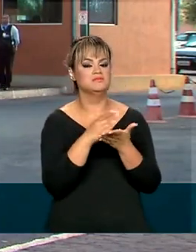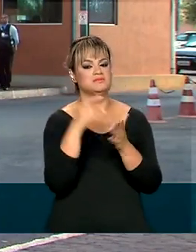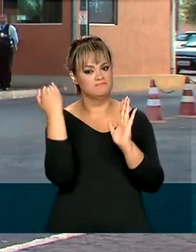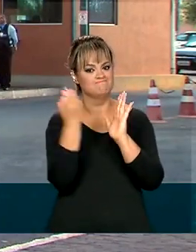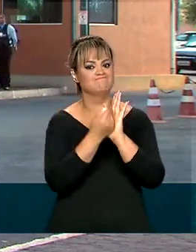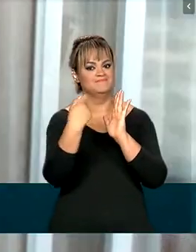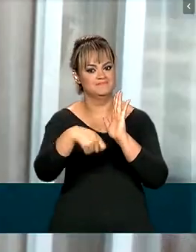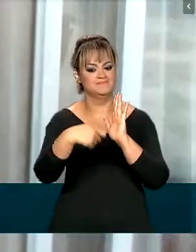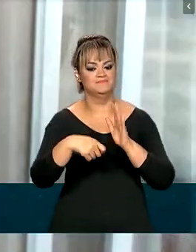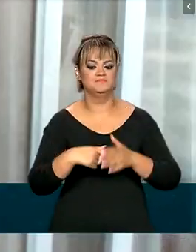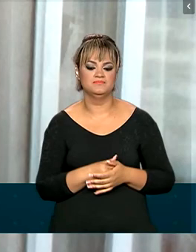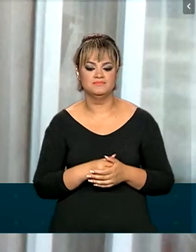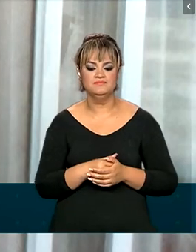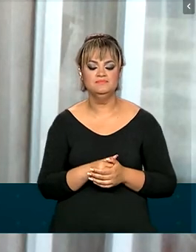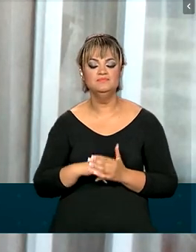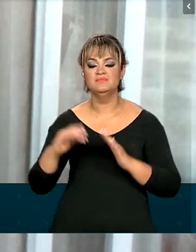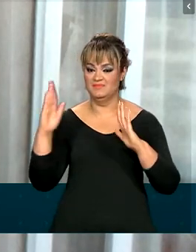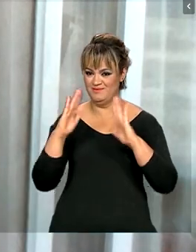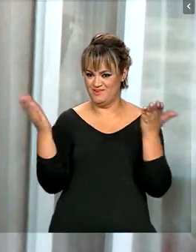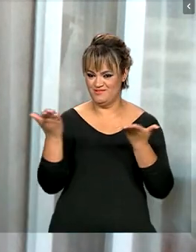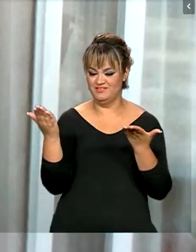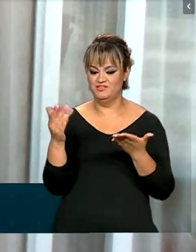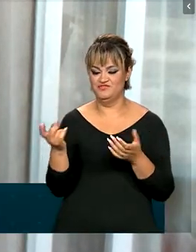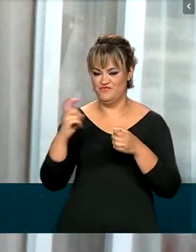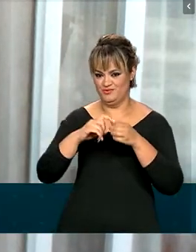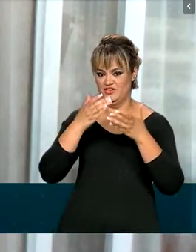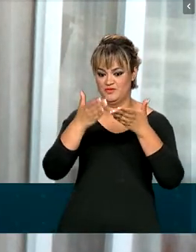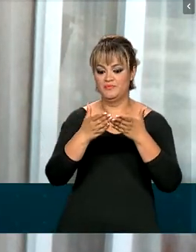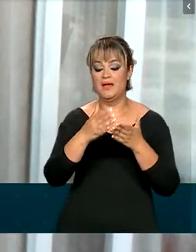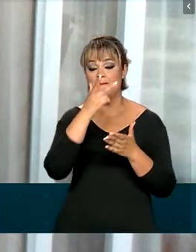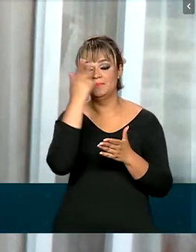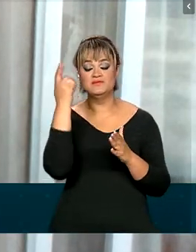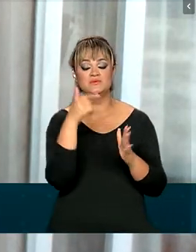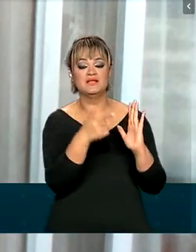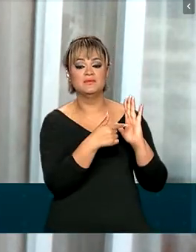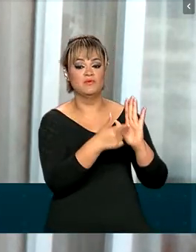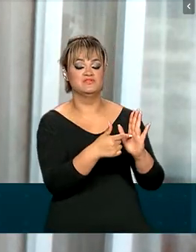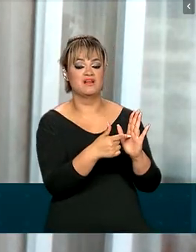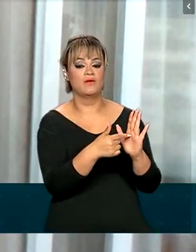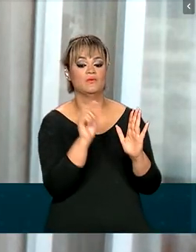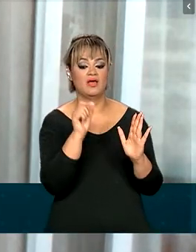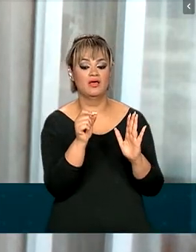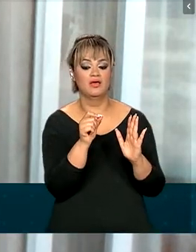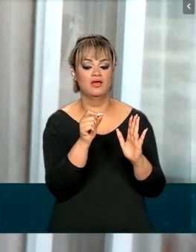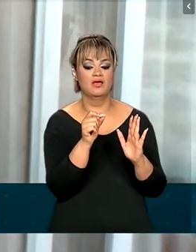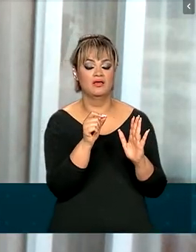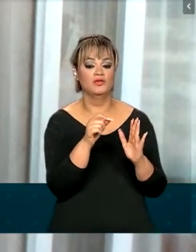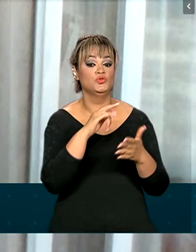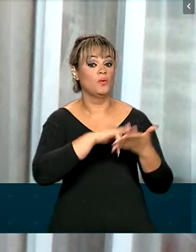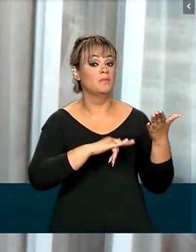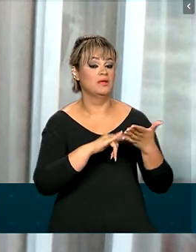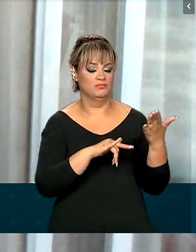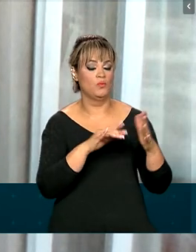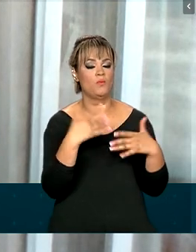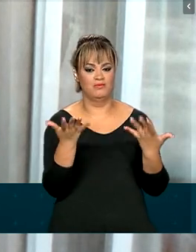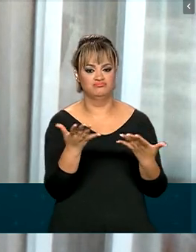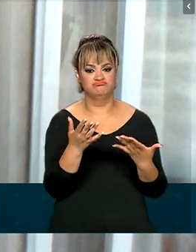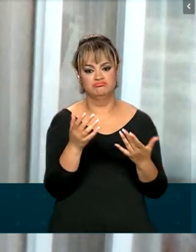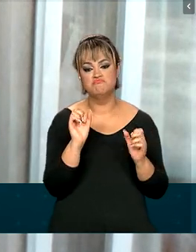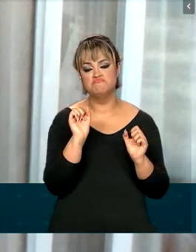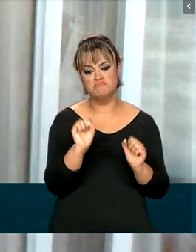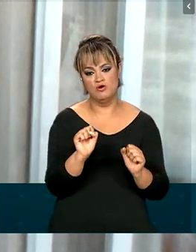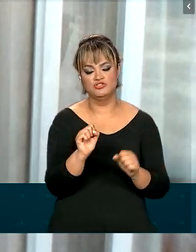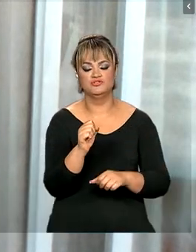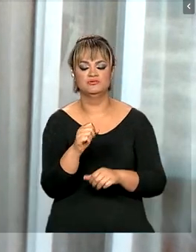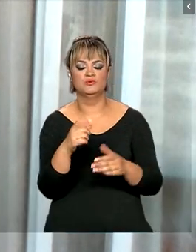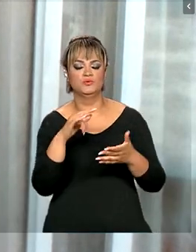vigor no período. Para essa temporada, o passageiro tem que apresentar, no momento do check-in, apenas um desses documentos, ou